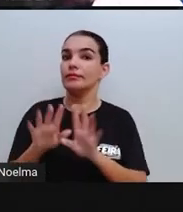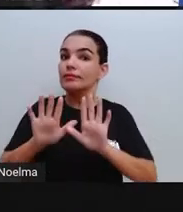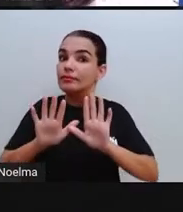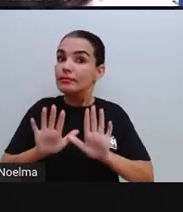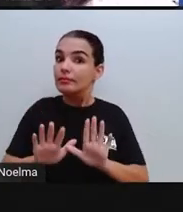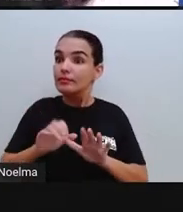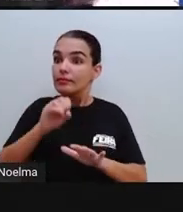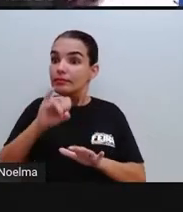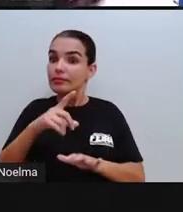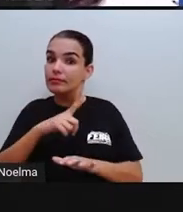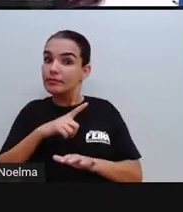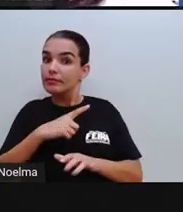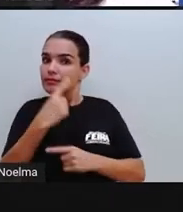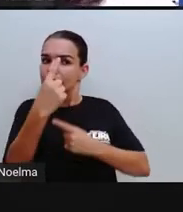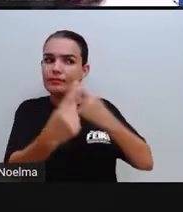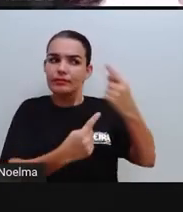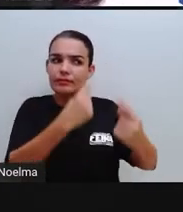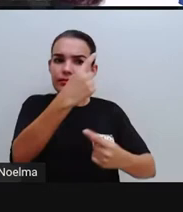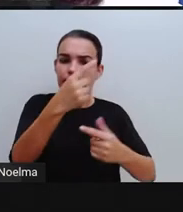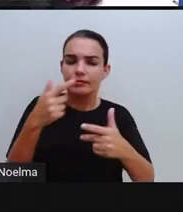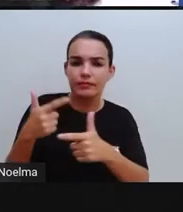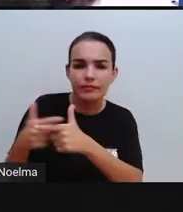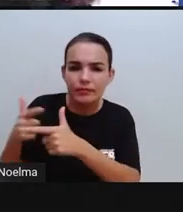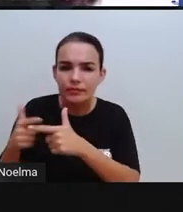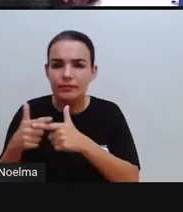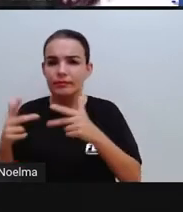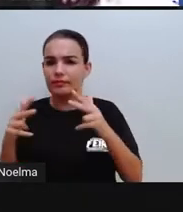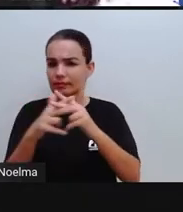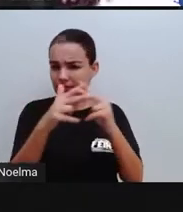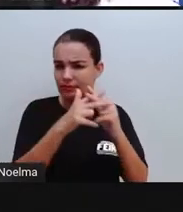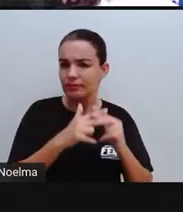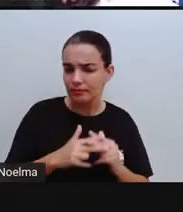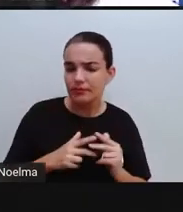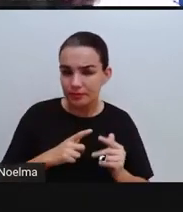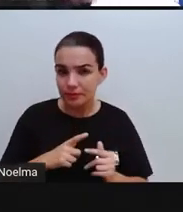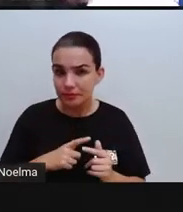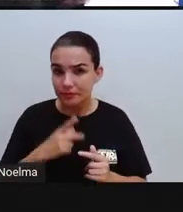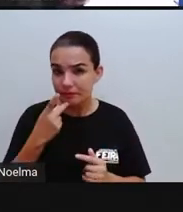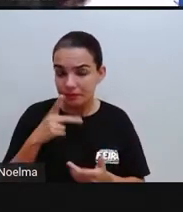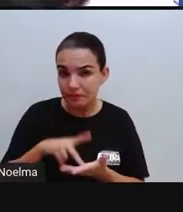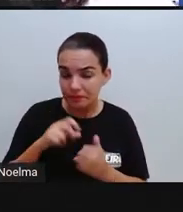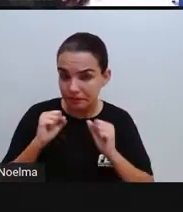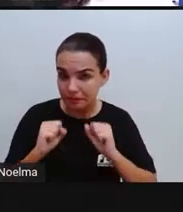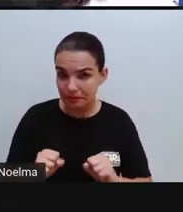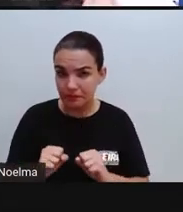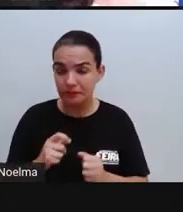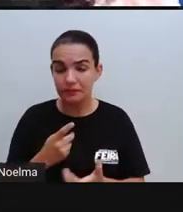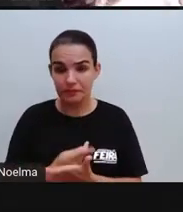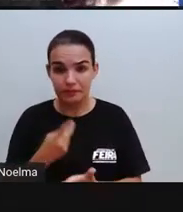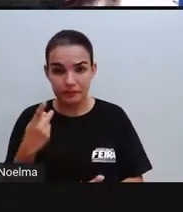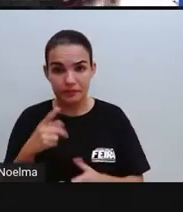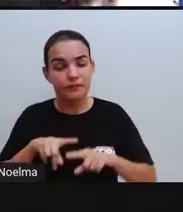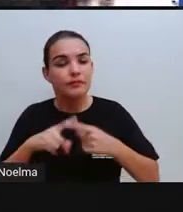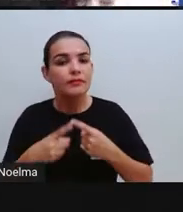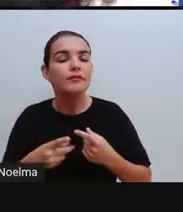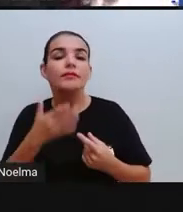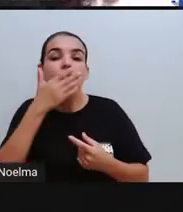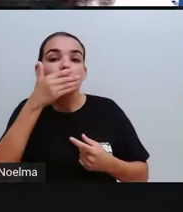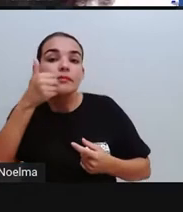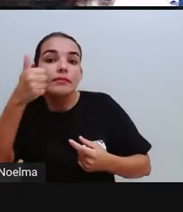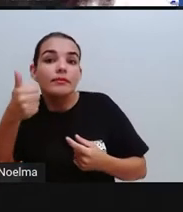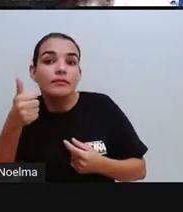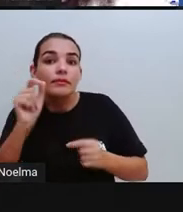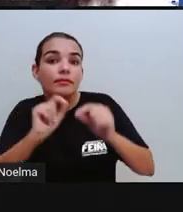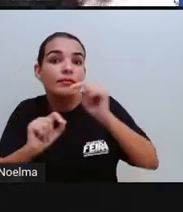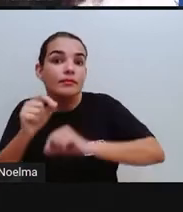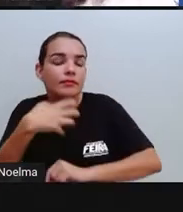algum conflito, nós sabemos que muitas vezes os conflitos realmente acontecem, a tentar resolver de uma maneira que não magoe